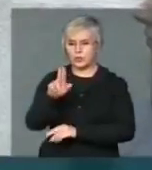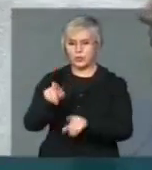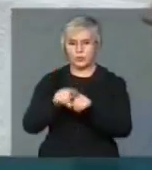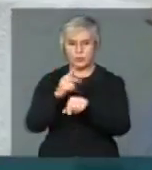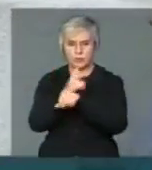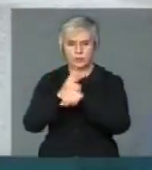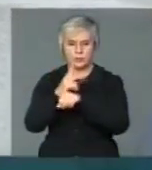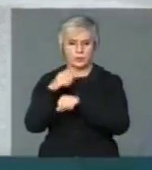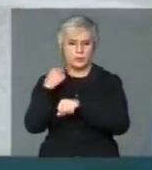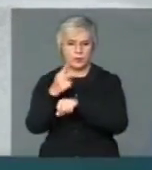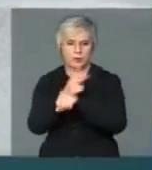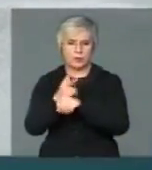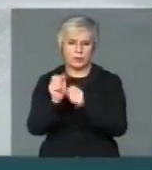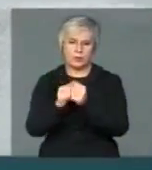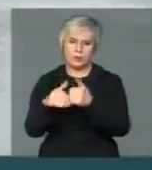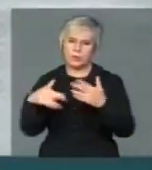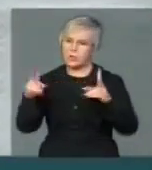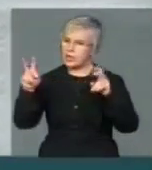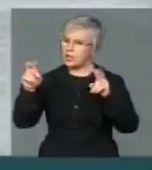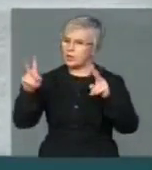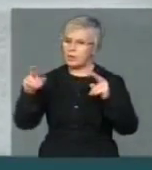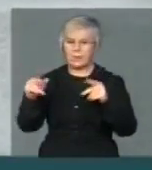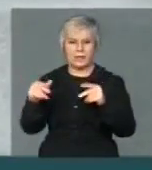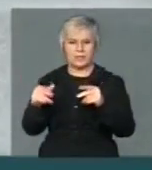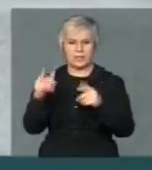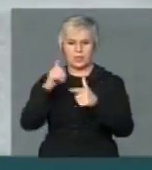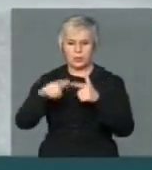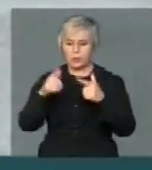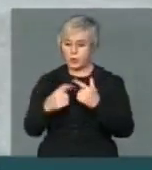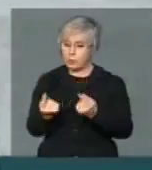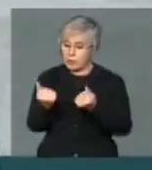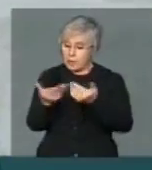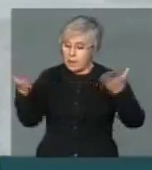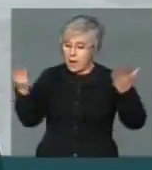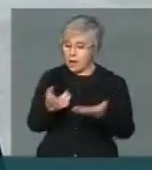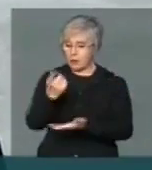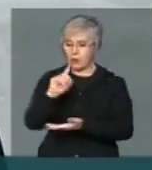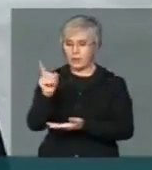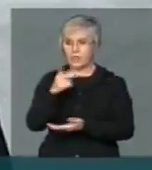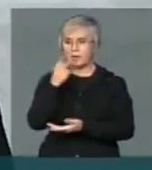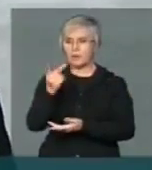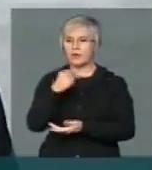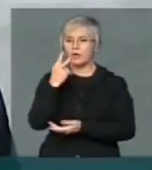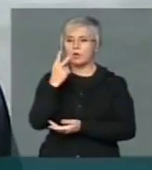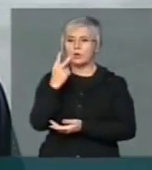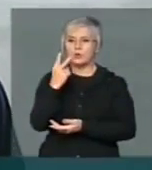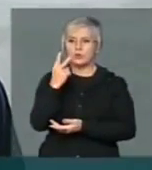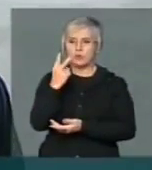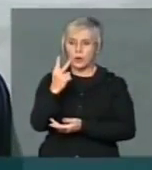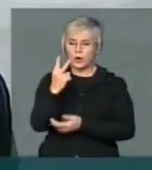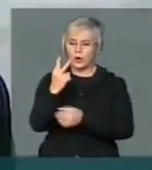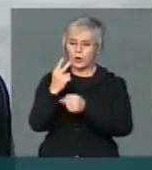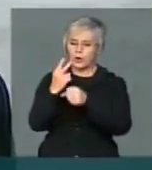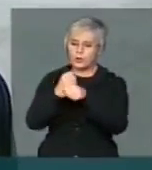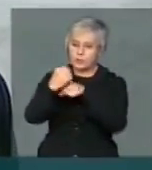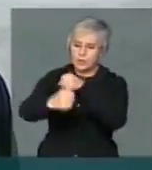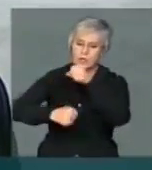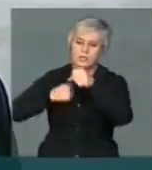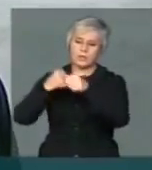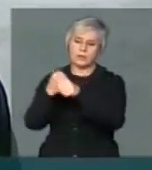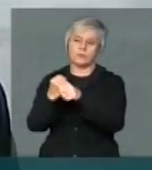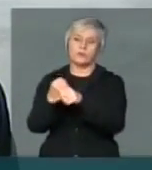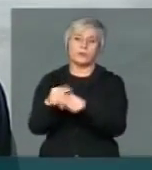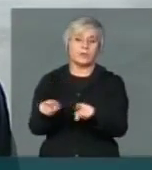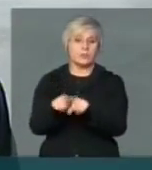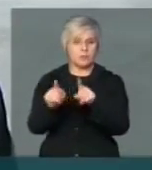procuradores. É uma matéria que não tem impacto financeiro imediato. A gente está tratando de dois exercícios futuros. E é uma questão de justiça,